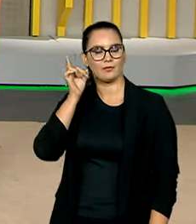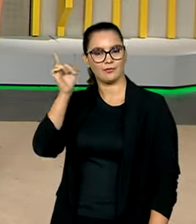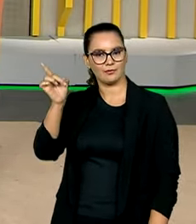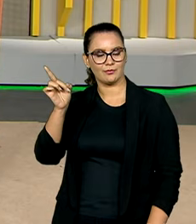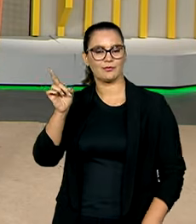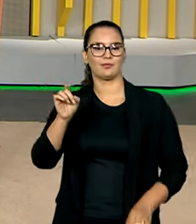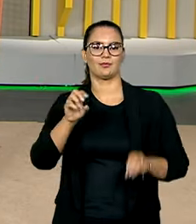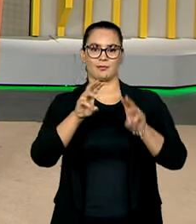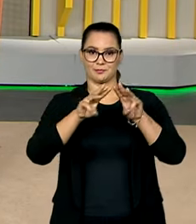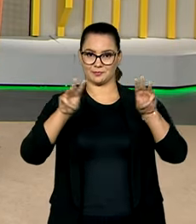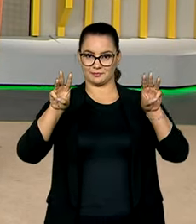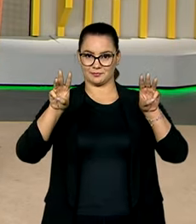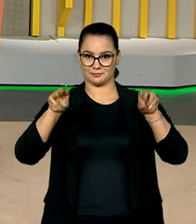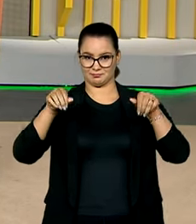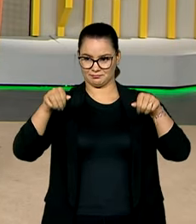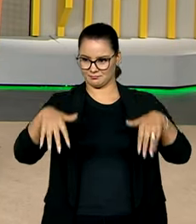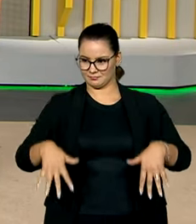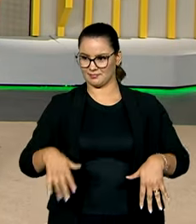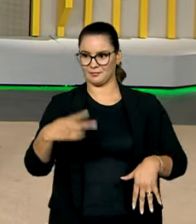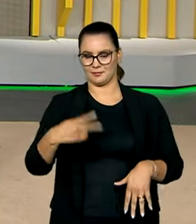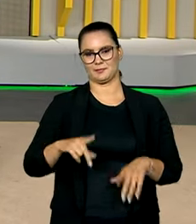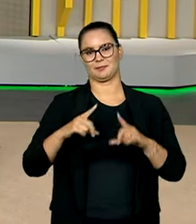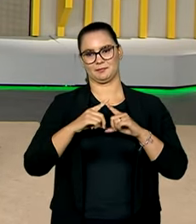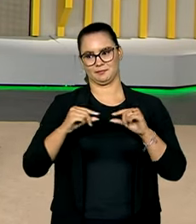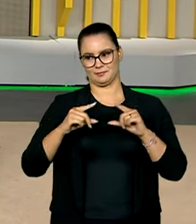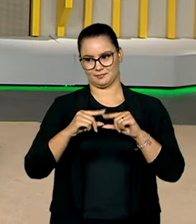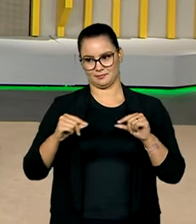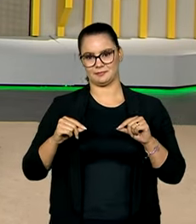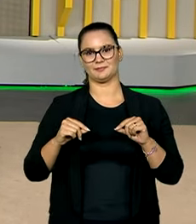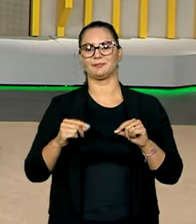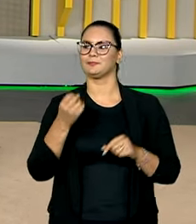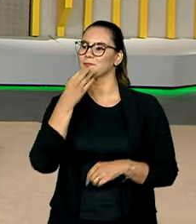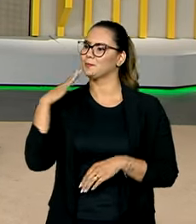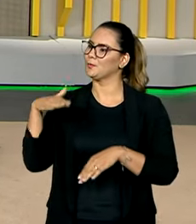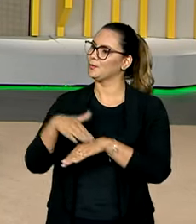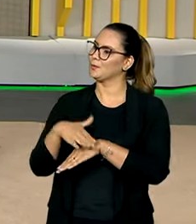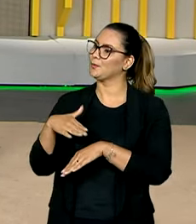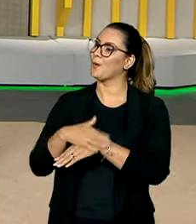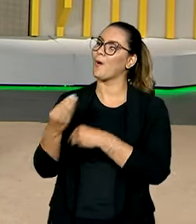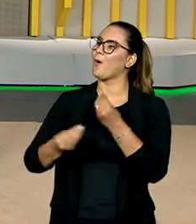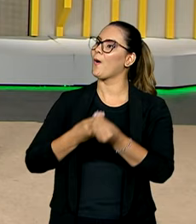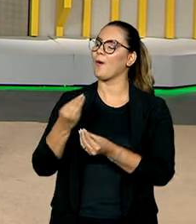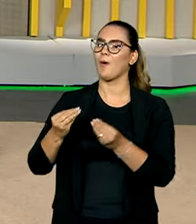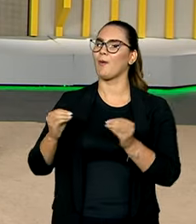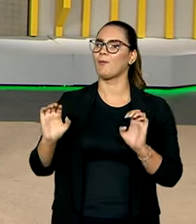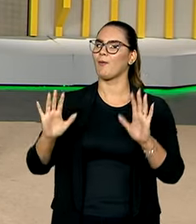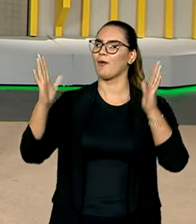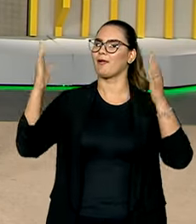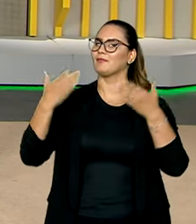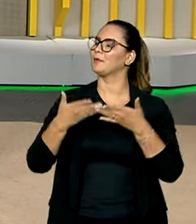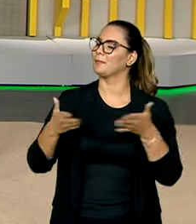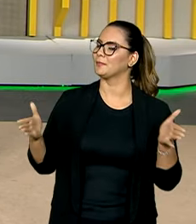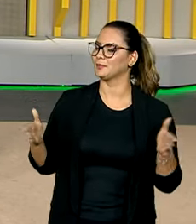Centro de Convenções Ulisses Guimarães aqui em Brasília. Boa noite Gabi, como foi aí o evento de abertura?